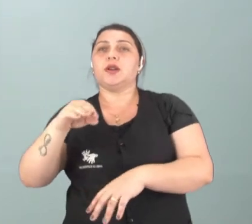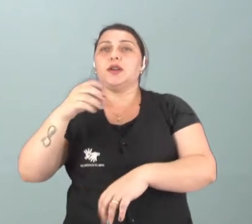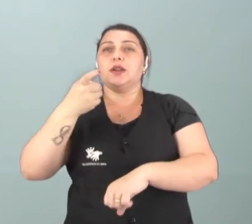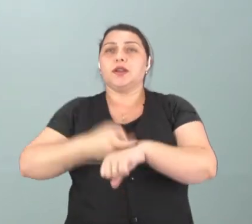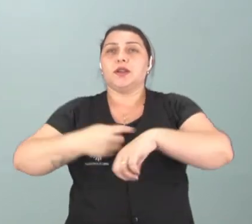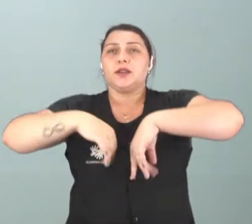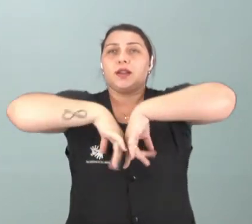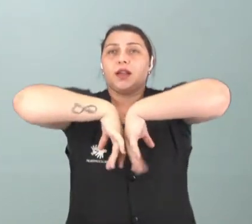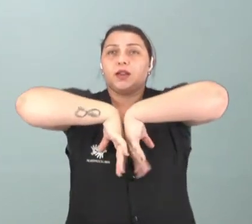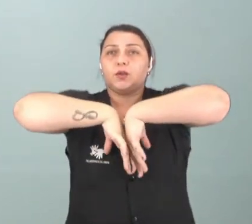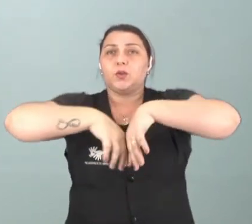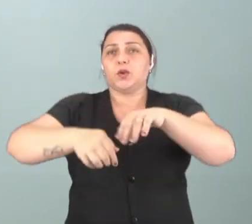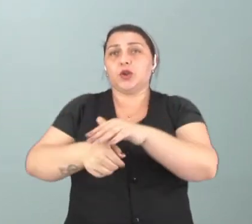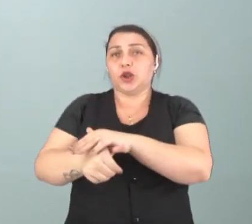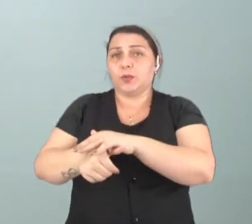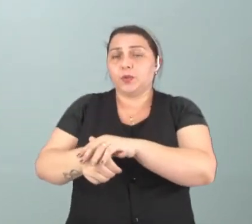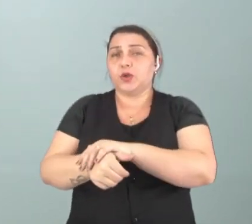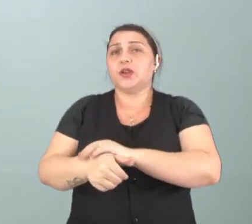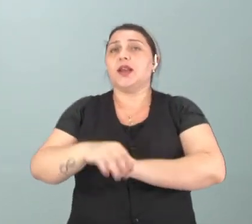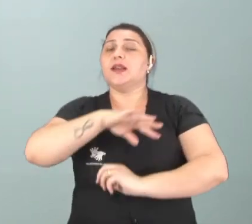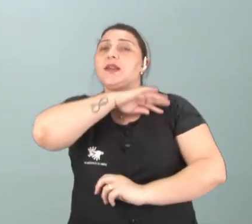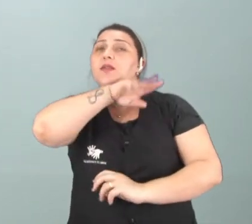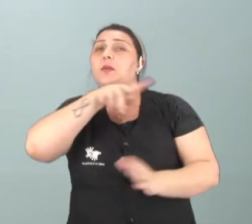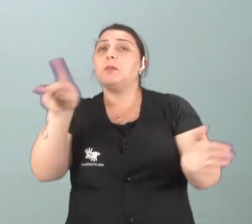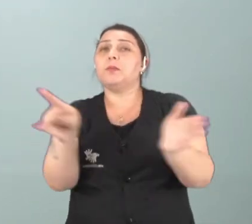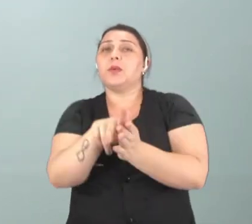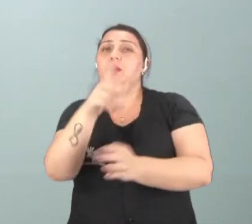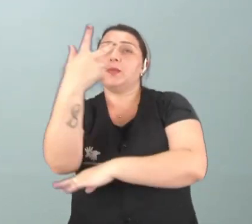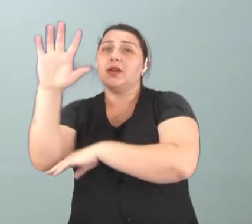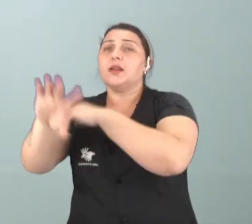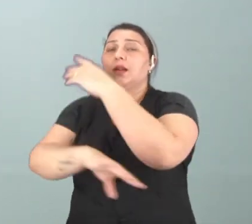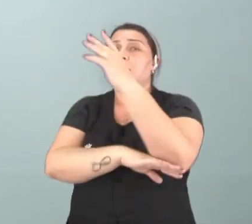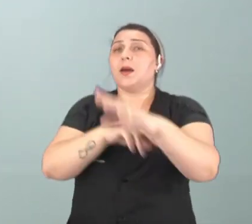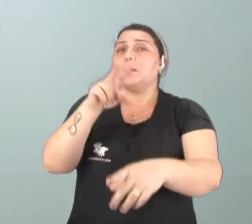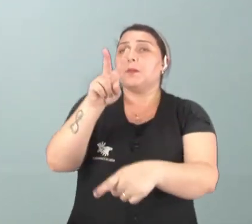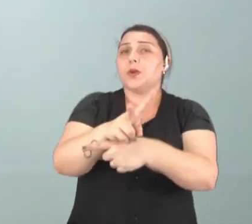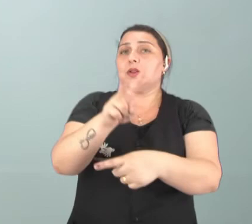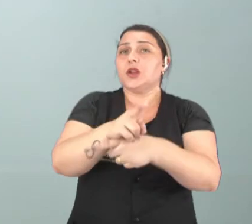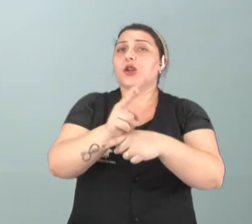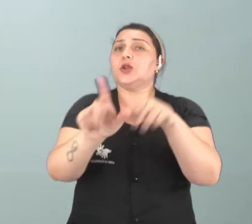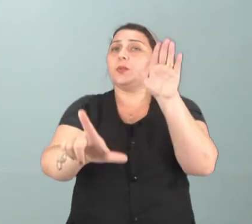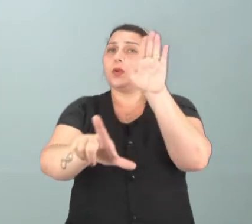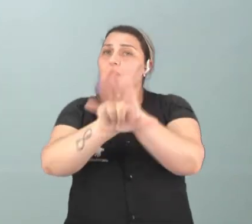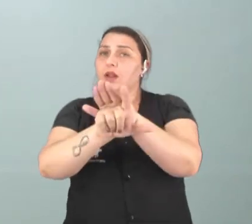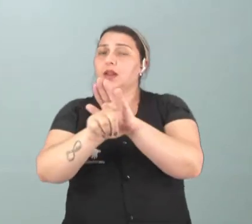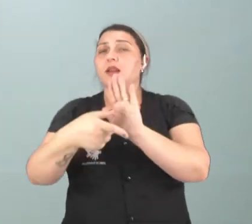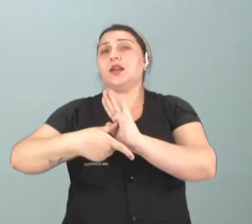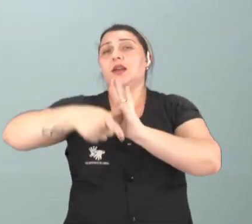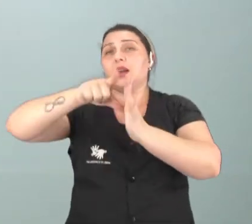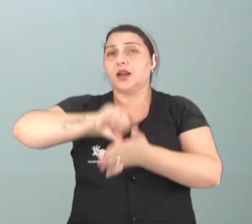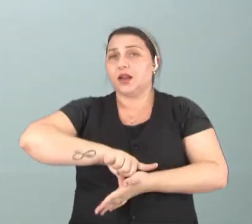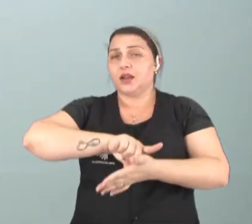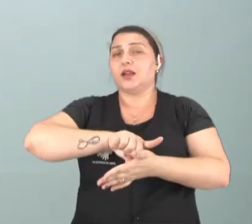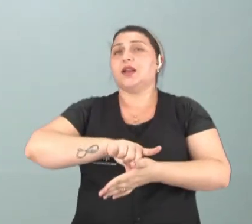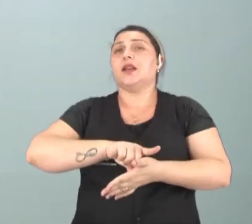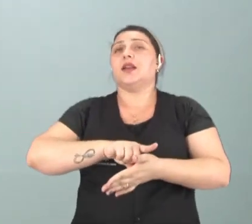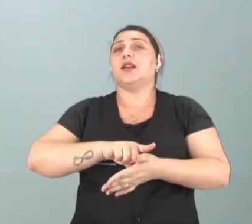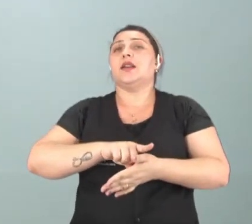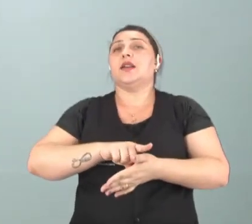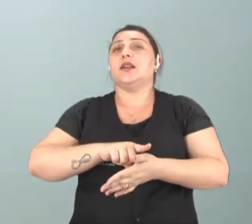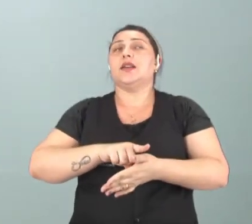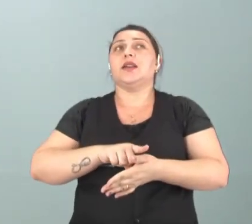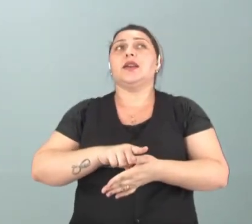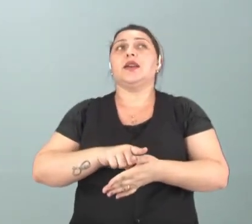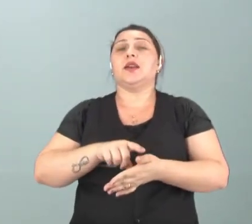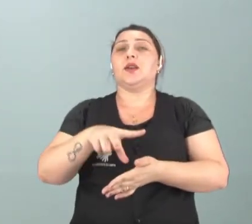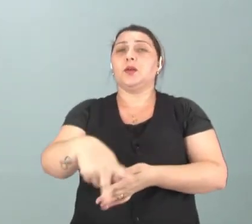jabuti. Esses animais são silvestres, são protegidos por lei e antes mesmo que o português chegasse no